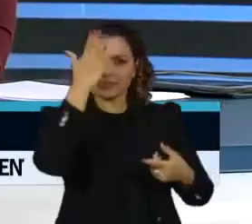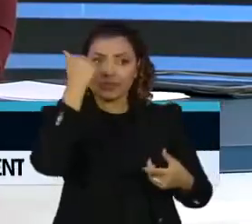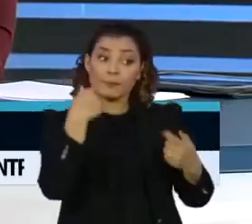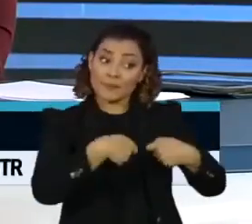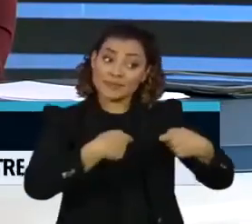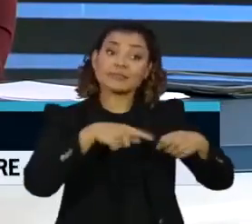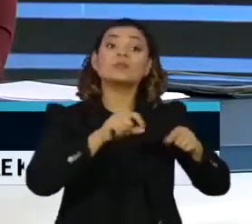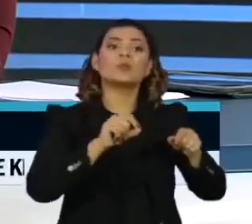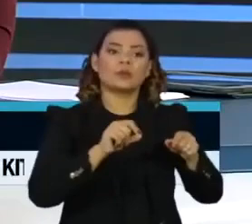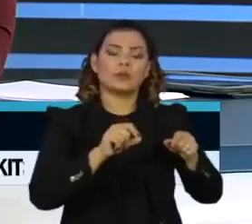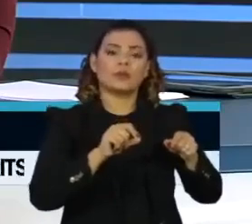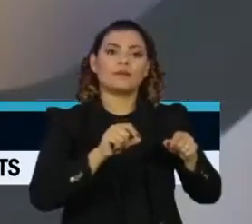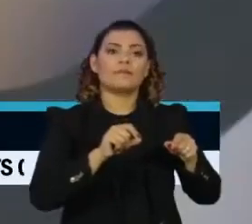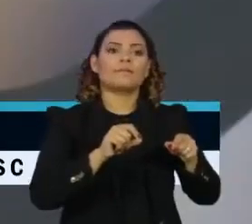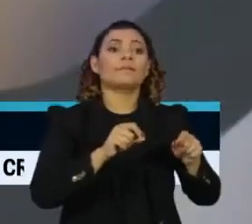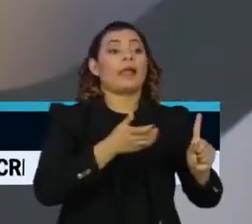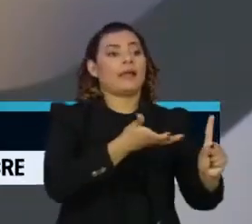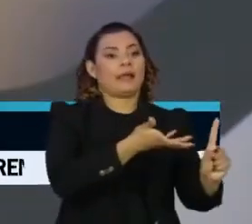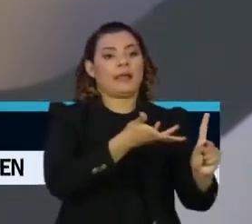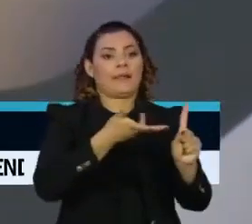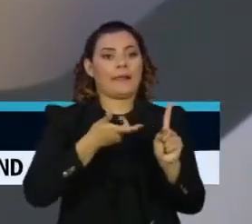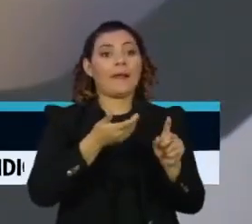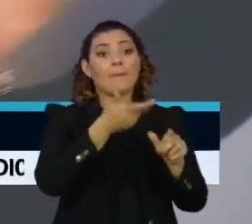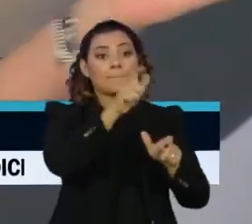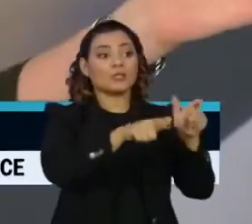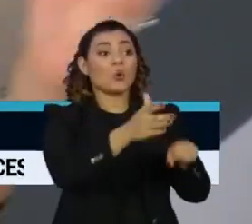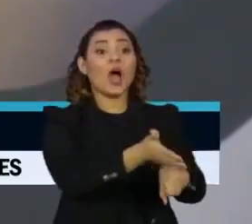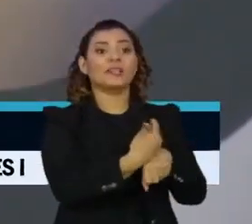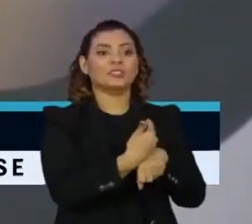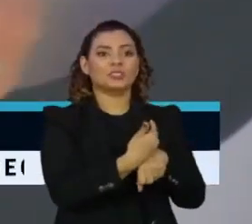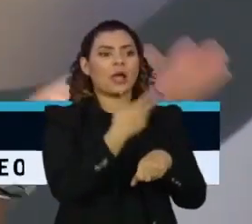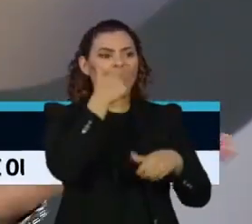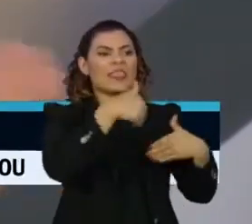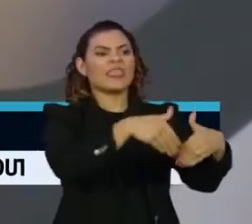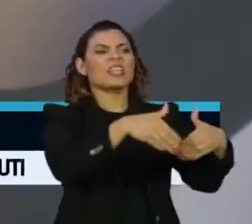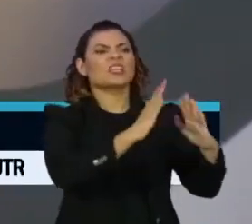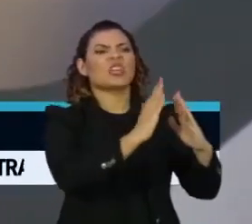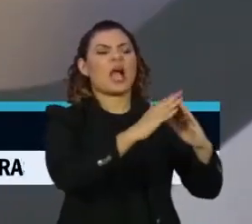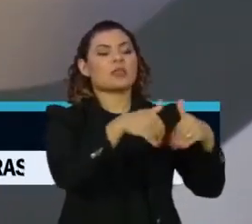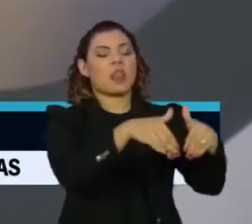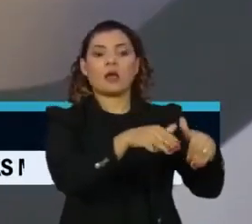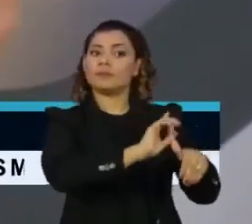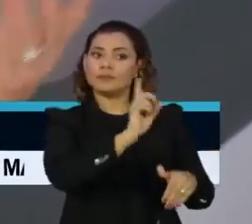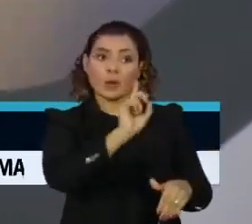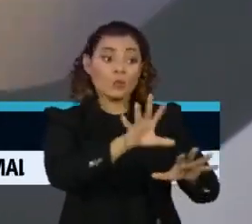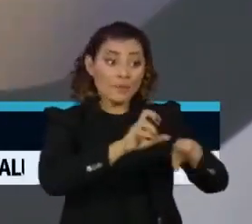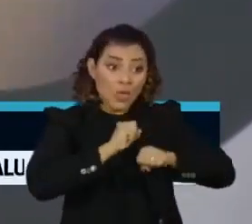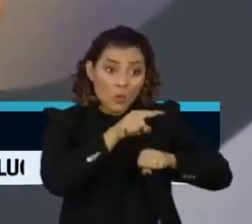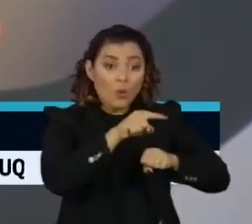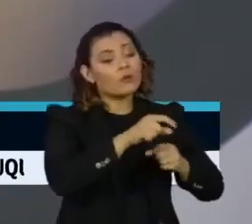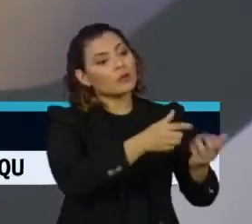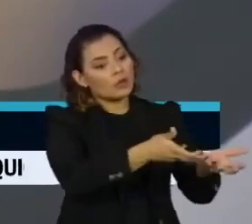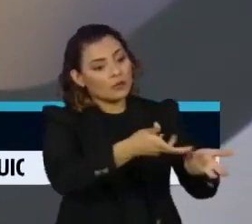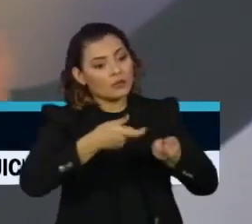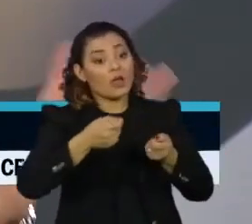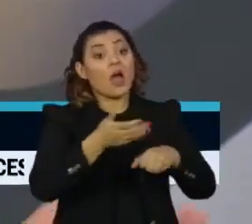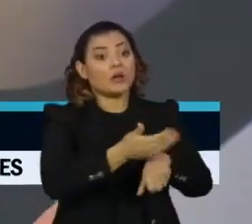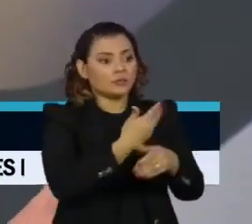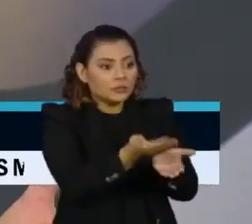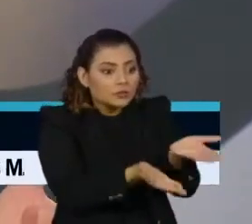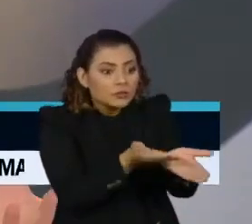fazer é acolher o paciente precocemente. Você não pode estar diante de uma doença que a gente tem tantas